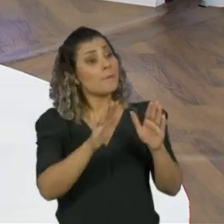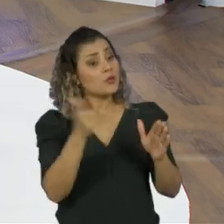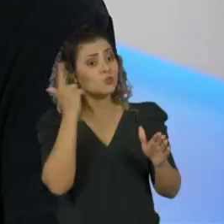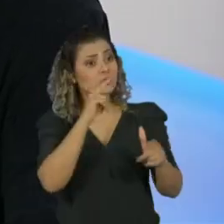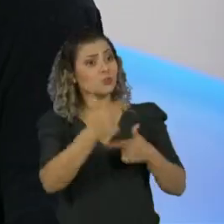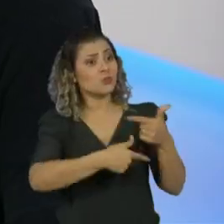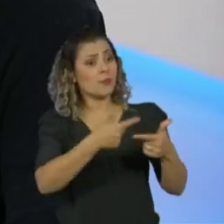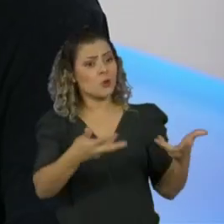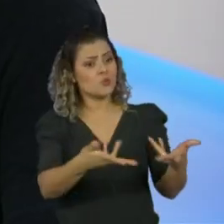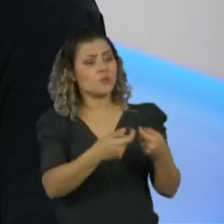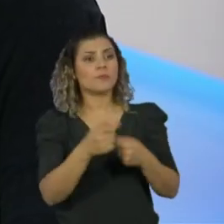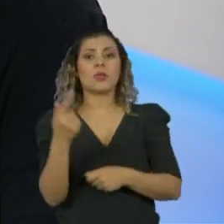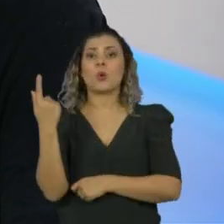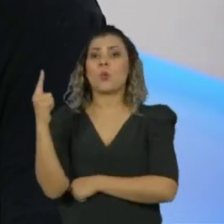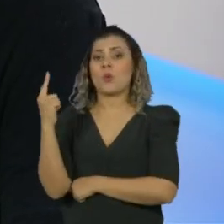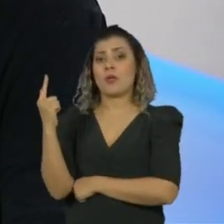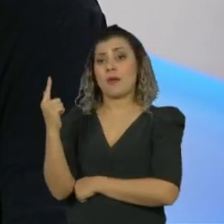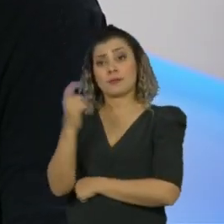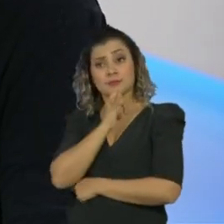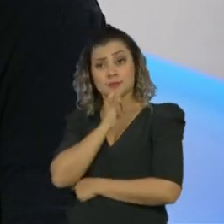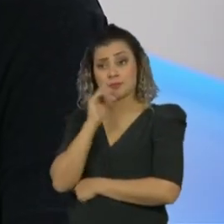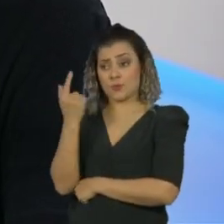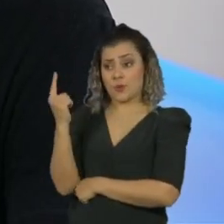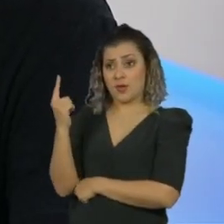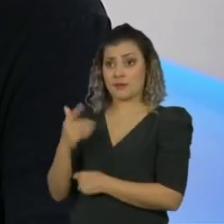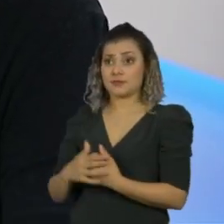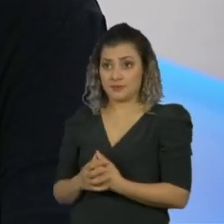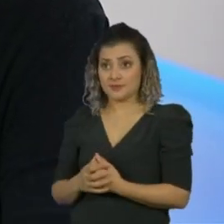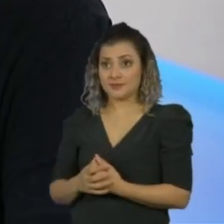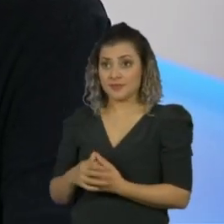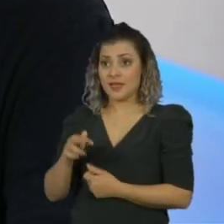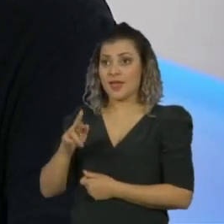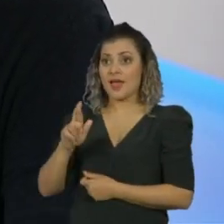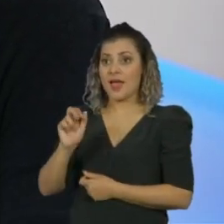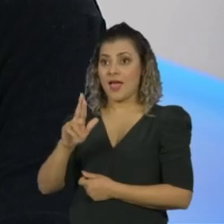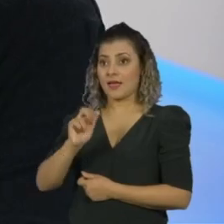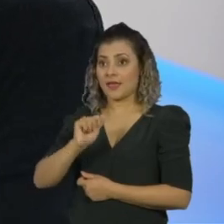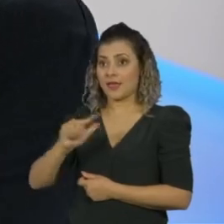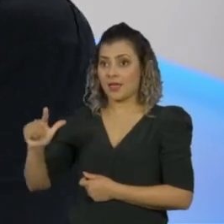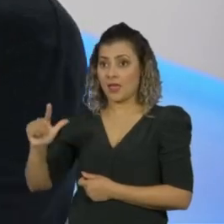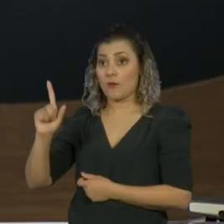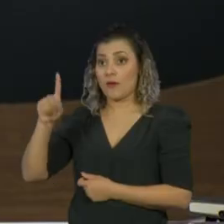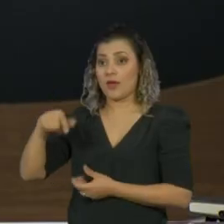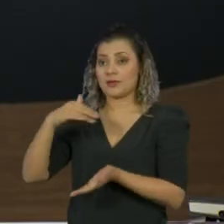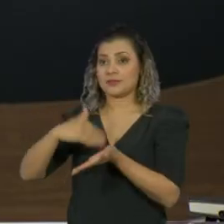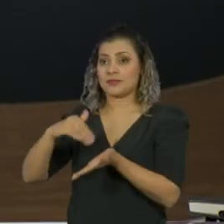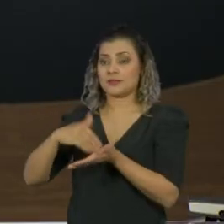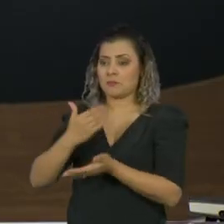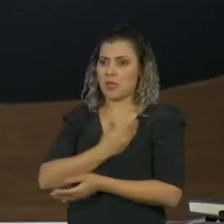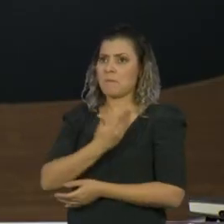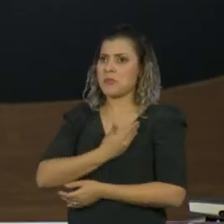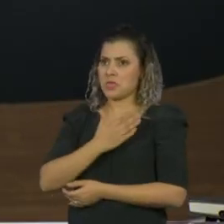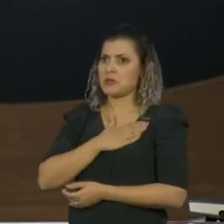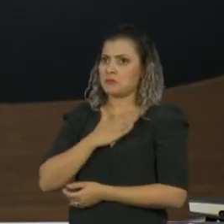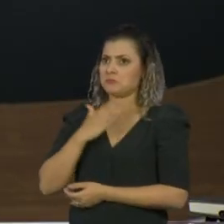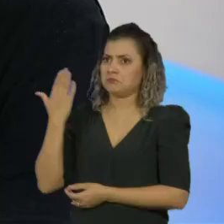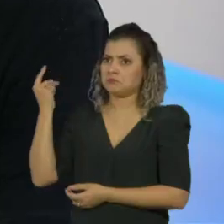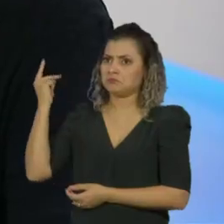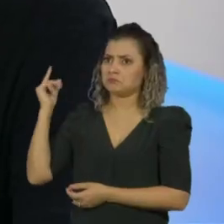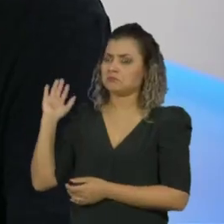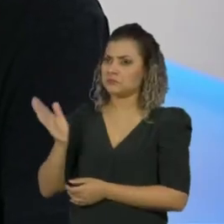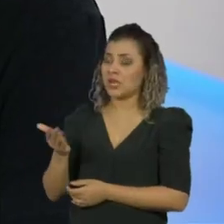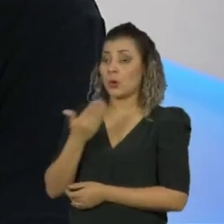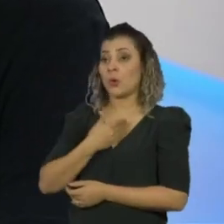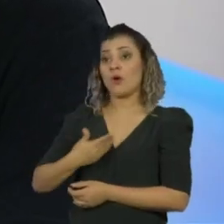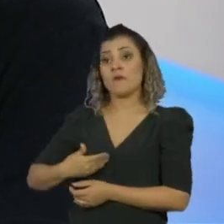trabalho. Goiás, por exemplo. A Raquel Teixeira era secretária, muito minha amiga, por sinal, no